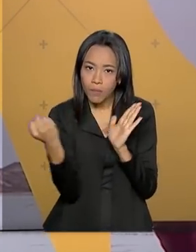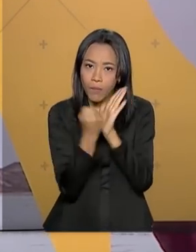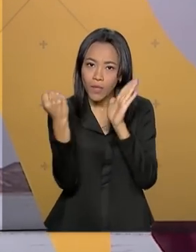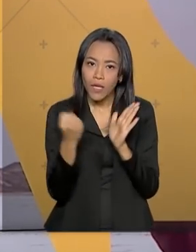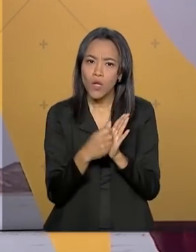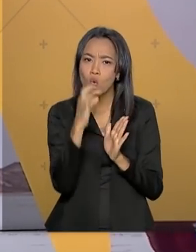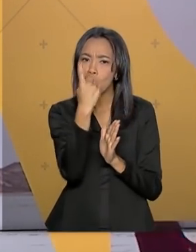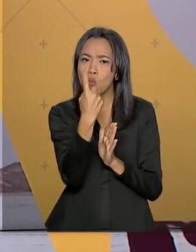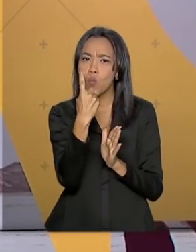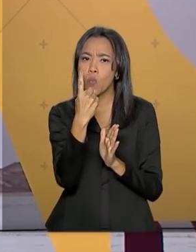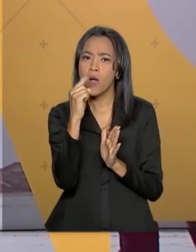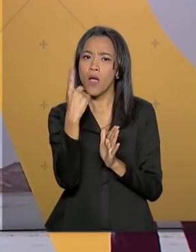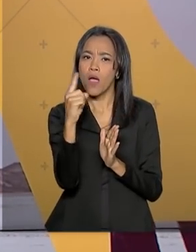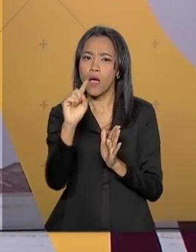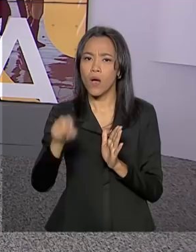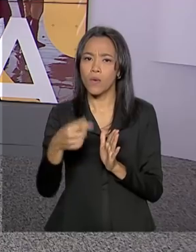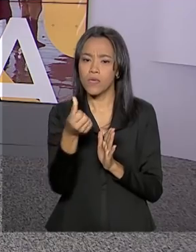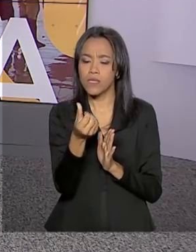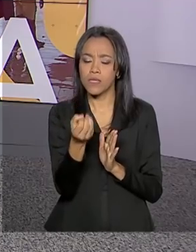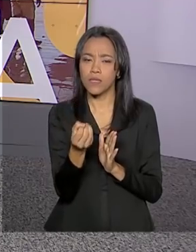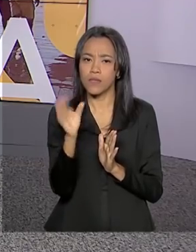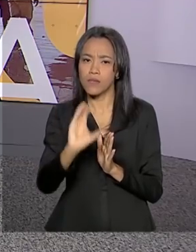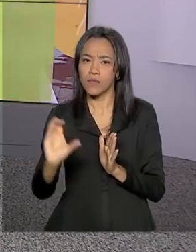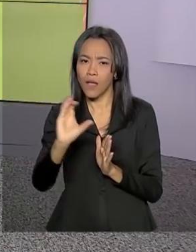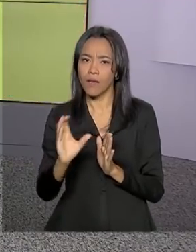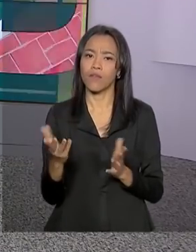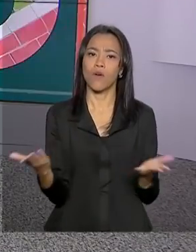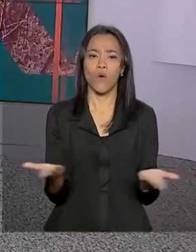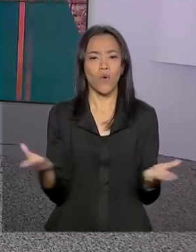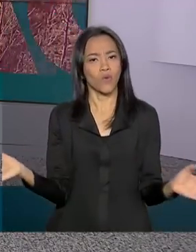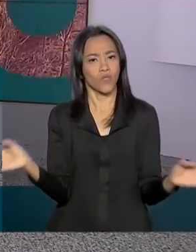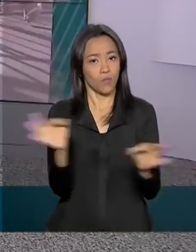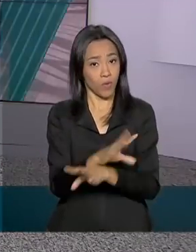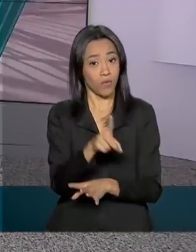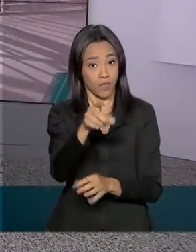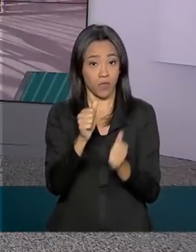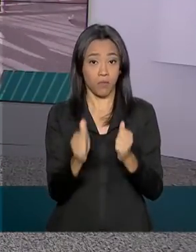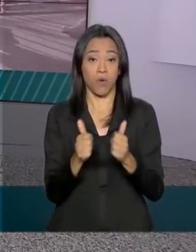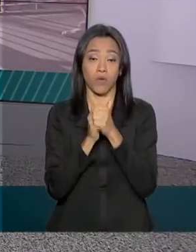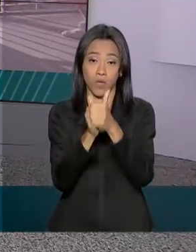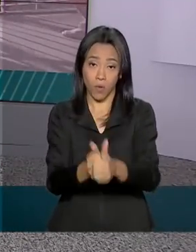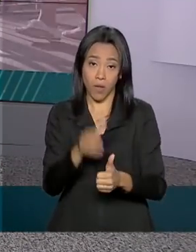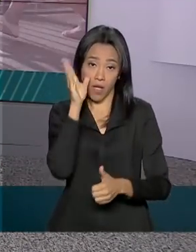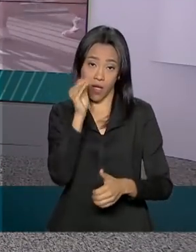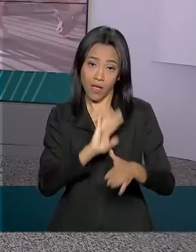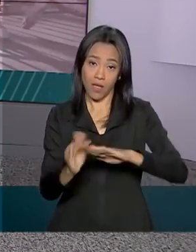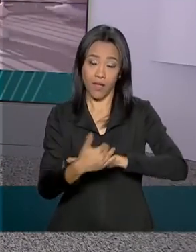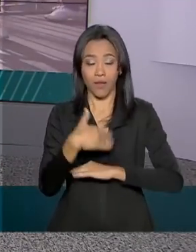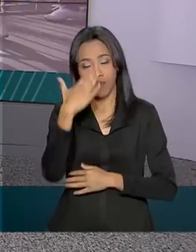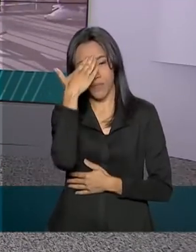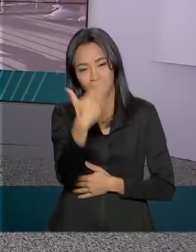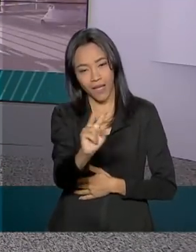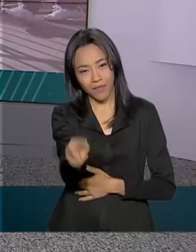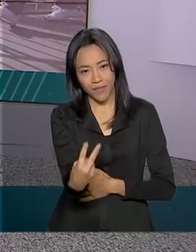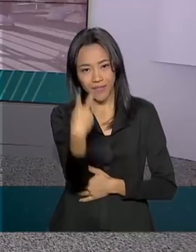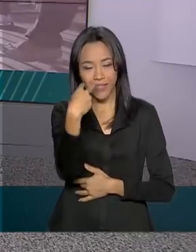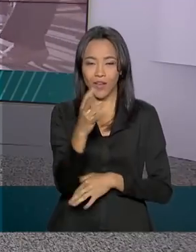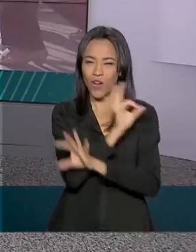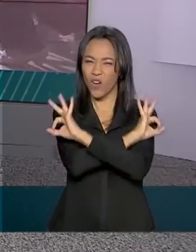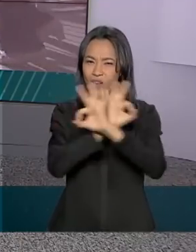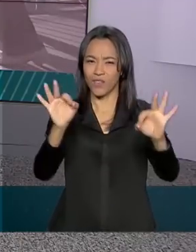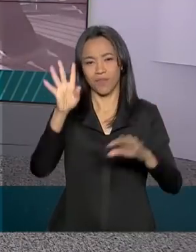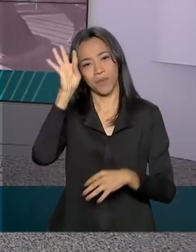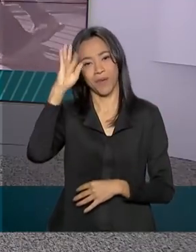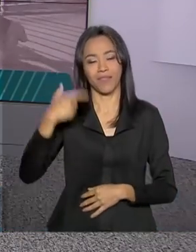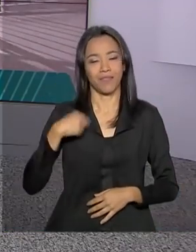,60 a unidade. E por hoje é só. Nos acompanhe também pelas nossas redes sociais. Muito obrigada pela companhia. Uma ótima